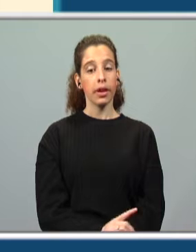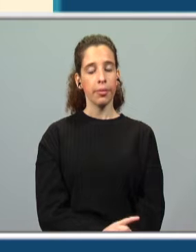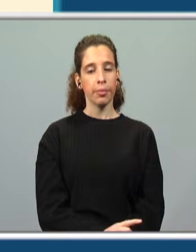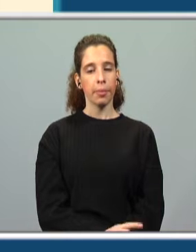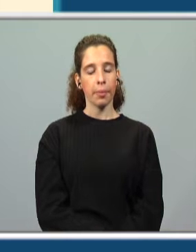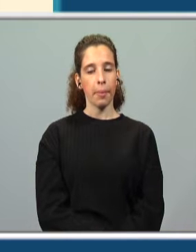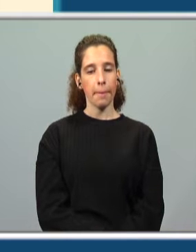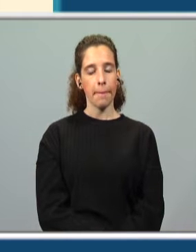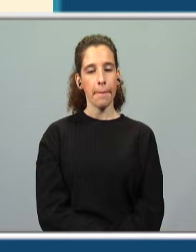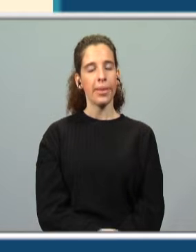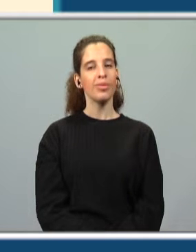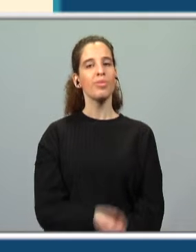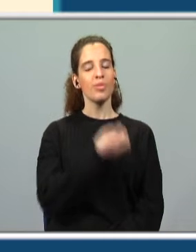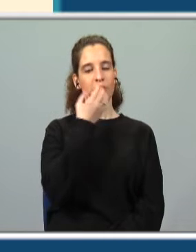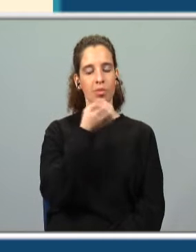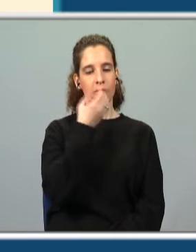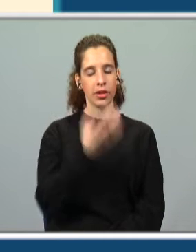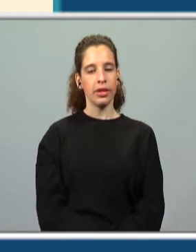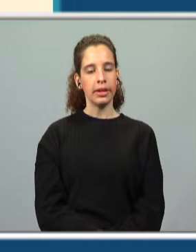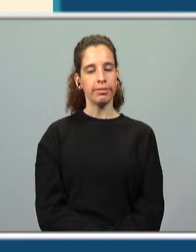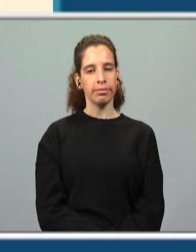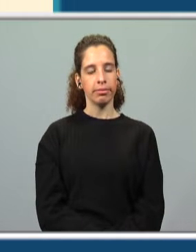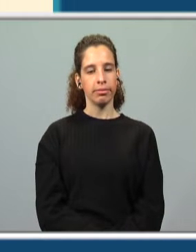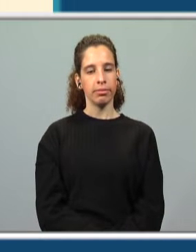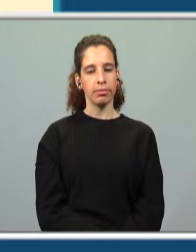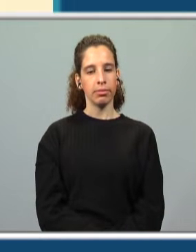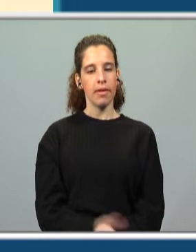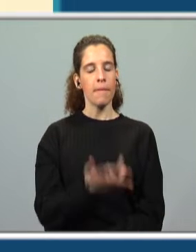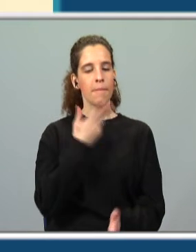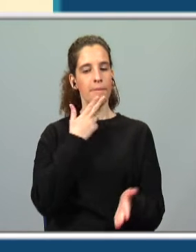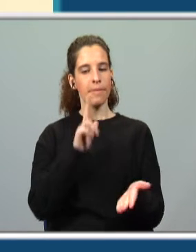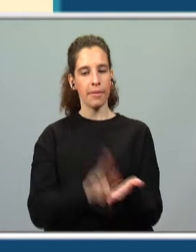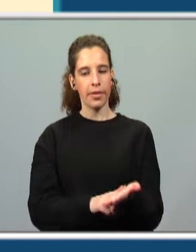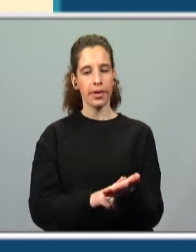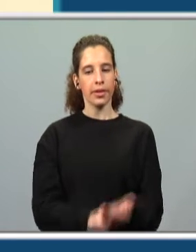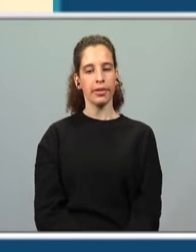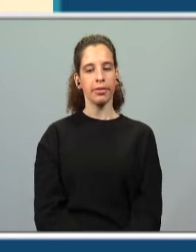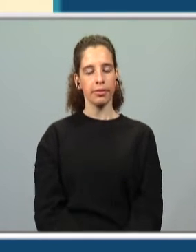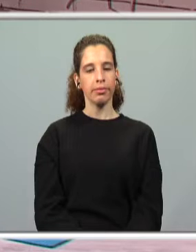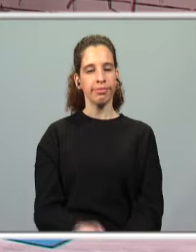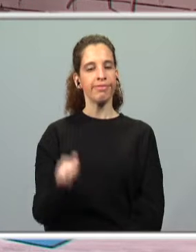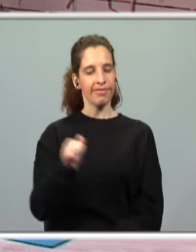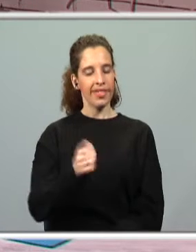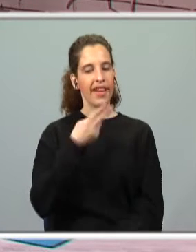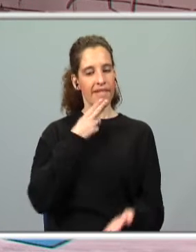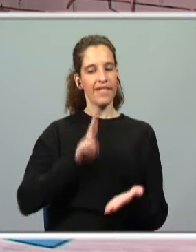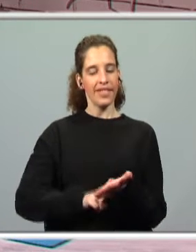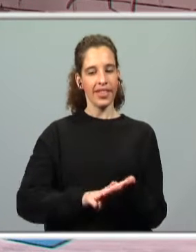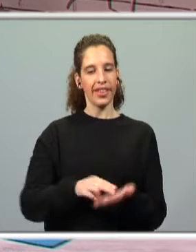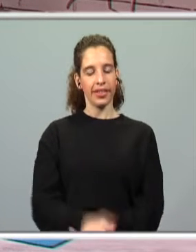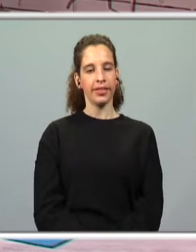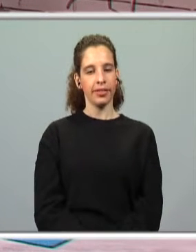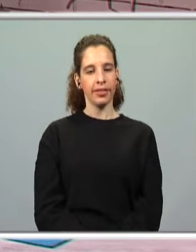É? Ora, muito bem. É sim, senhora. É verdadeira. Sim, é verdadeira.